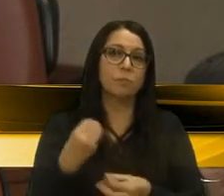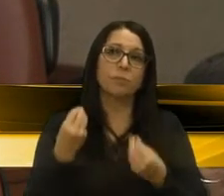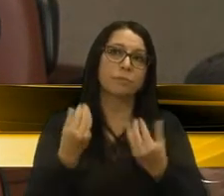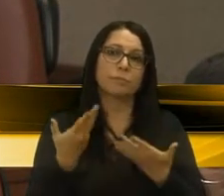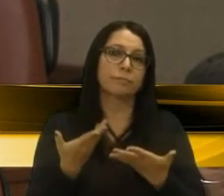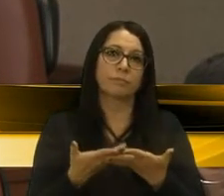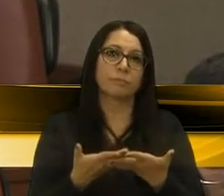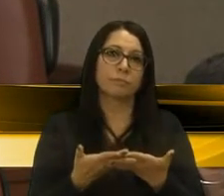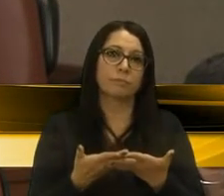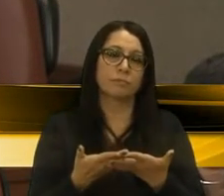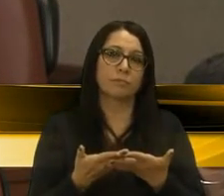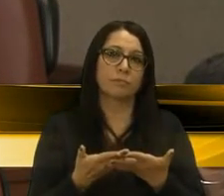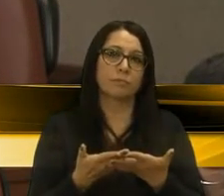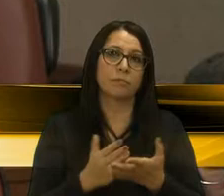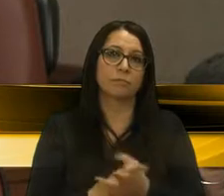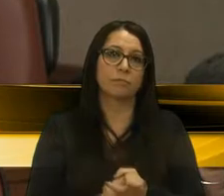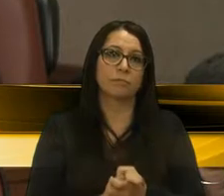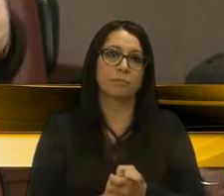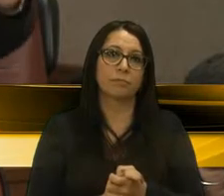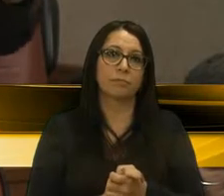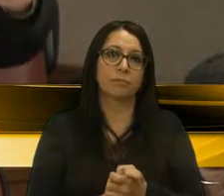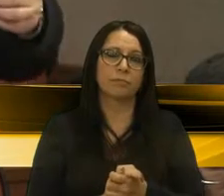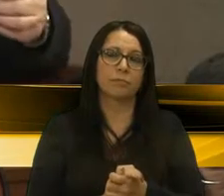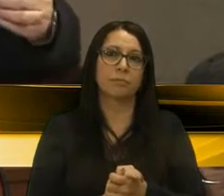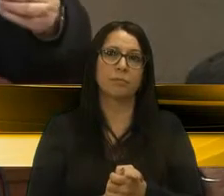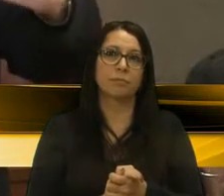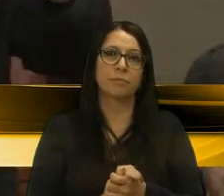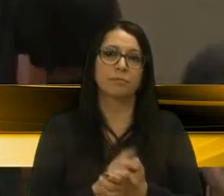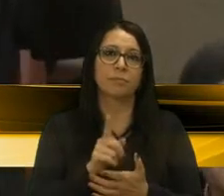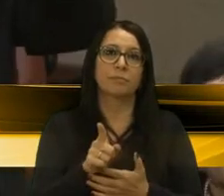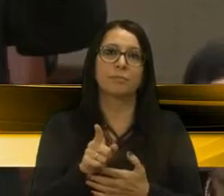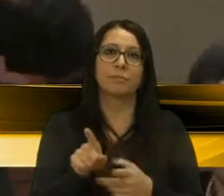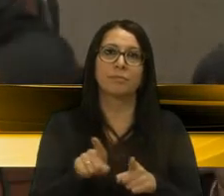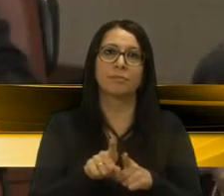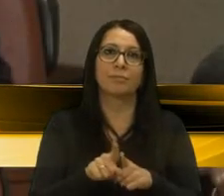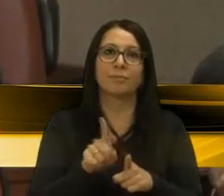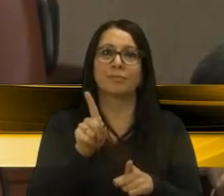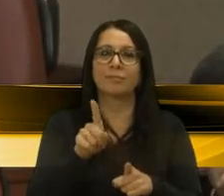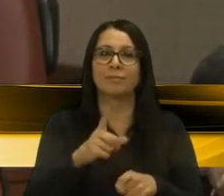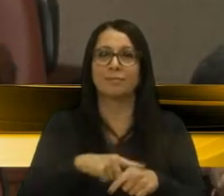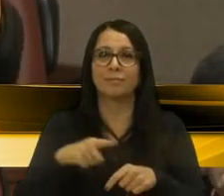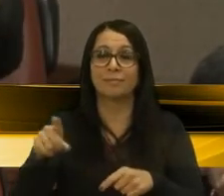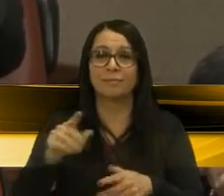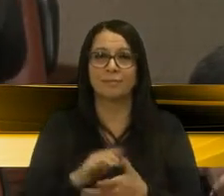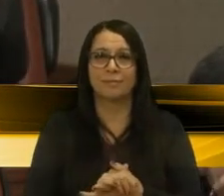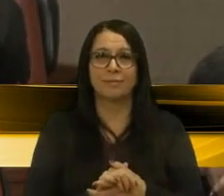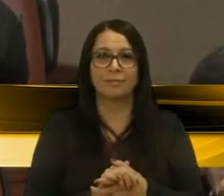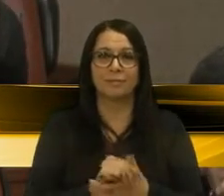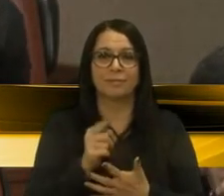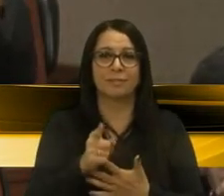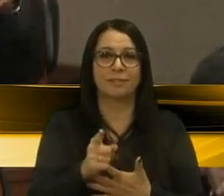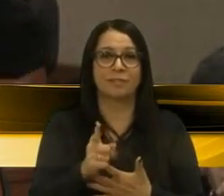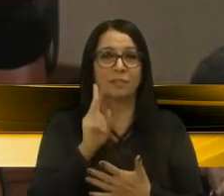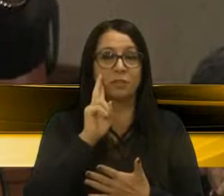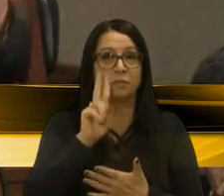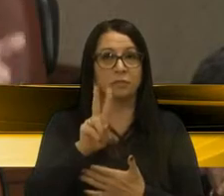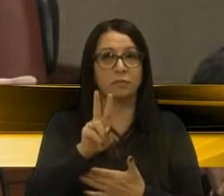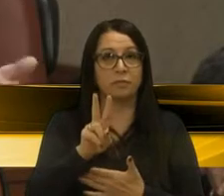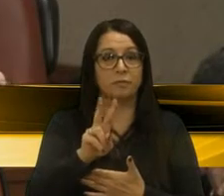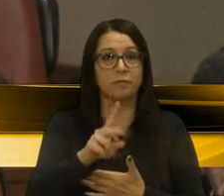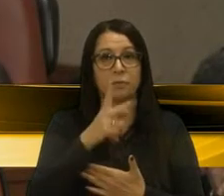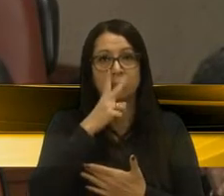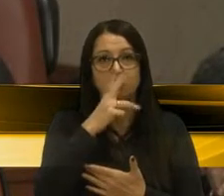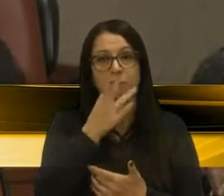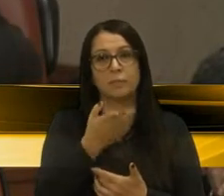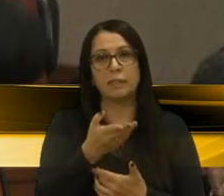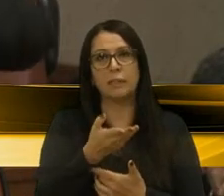vai fazer toda uma análise da água de tanto tempo, e você vai constatar, será que era mesmo